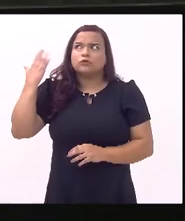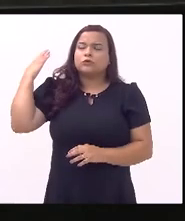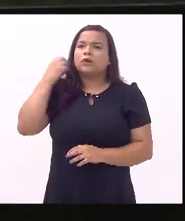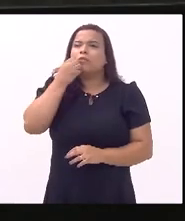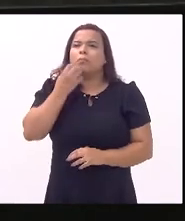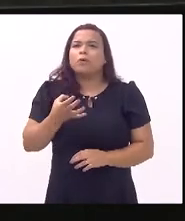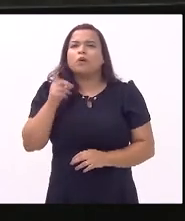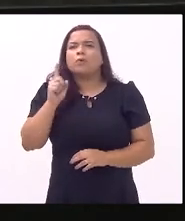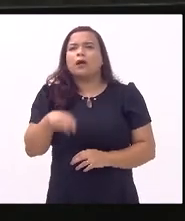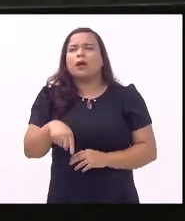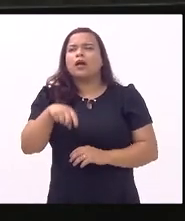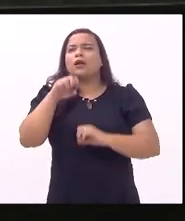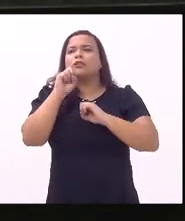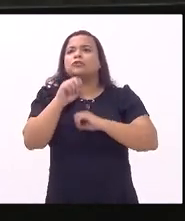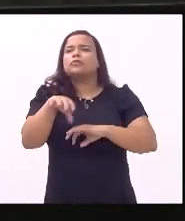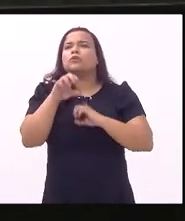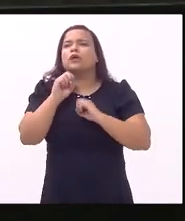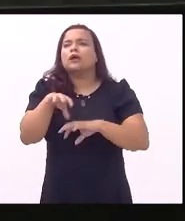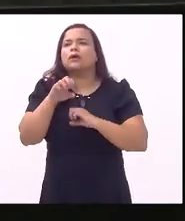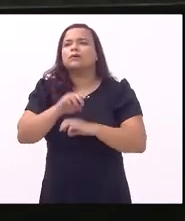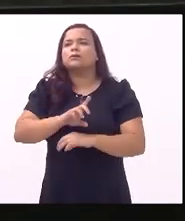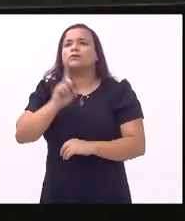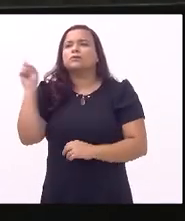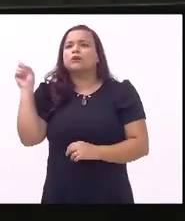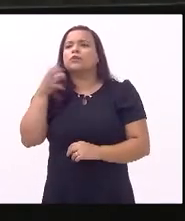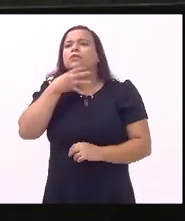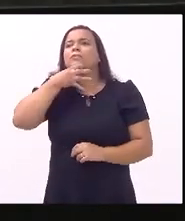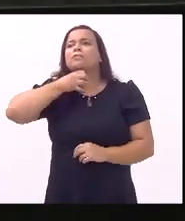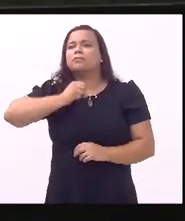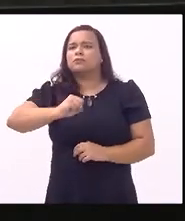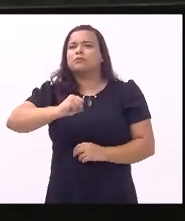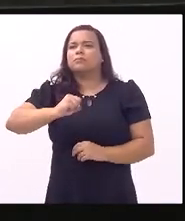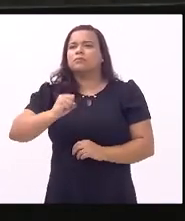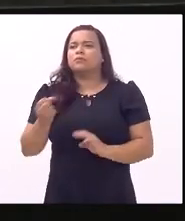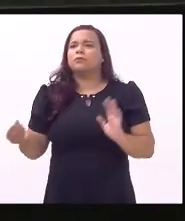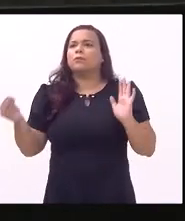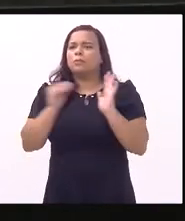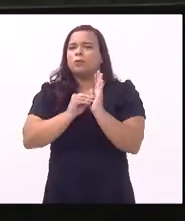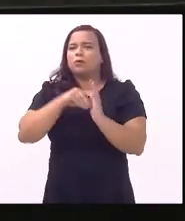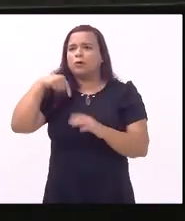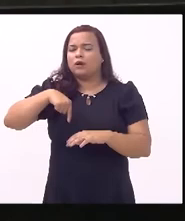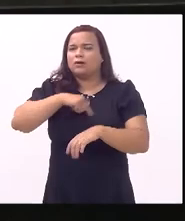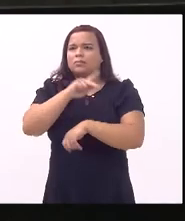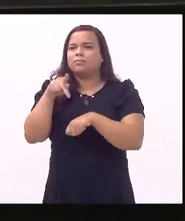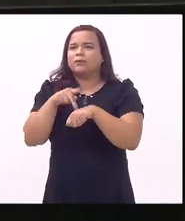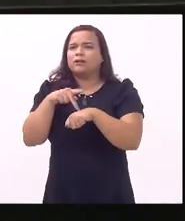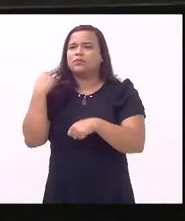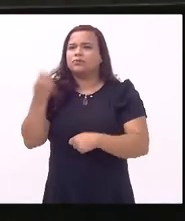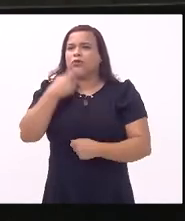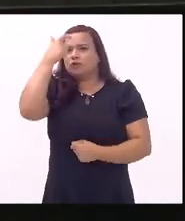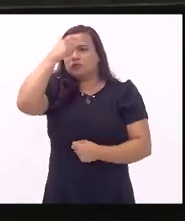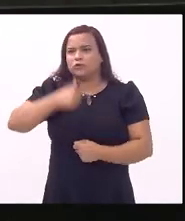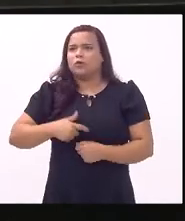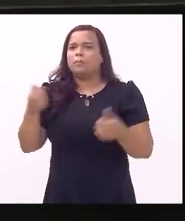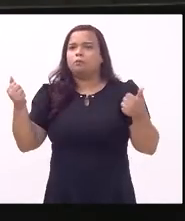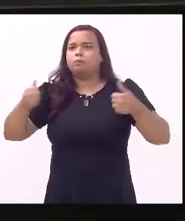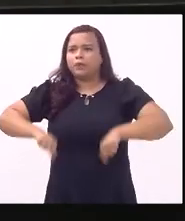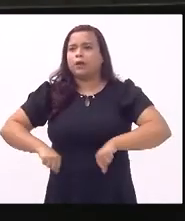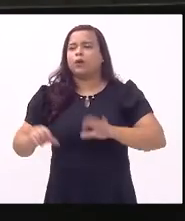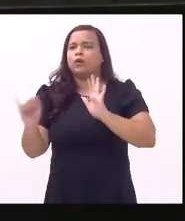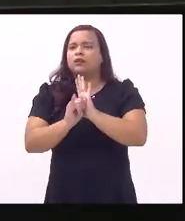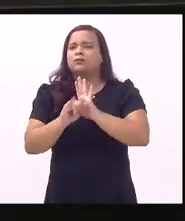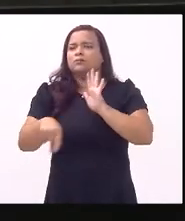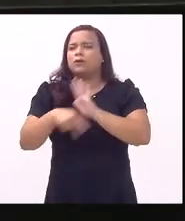a educação que o Paulo Freire colocou no nosso país que nós somos um dos piores índices do